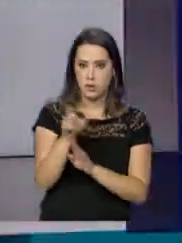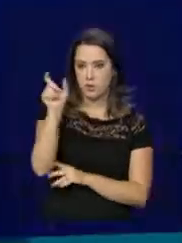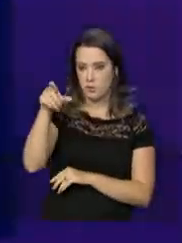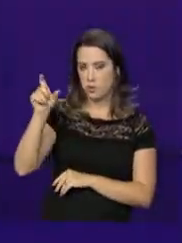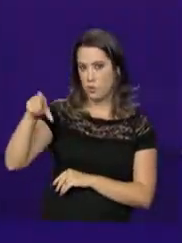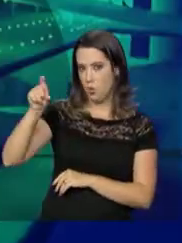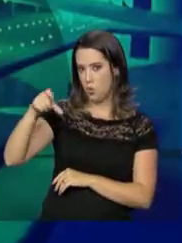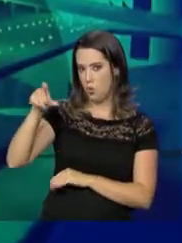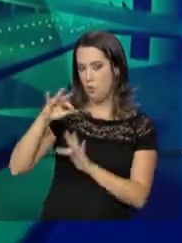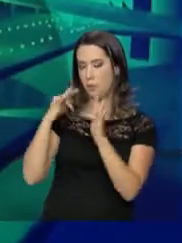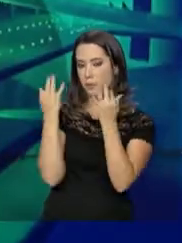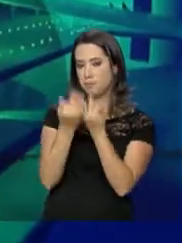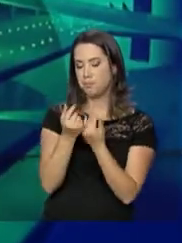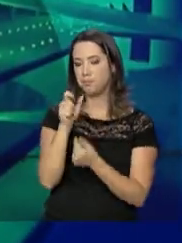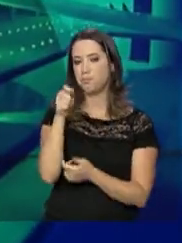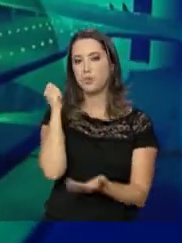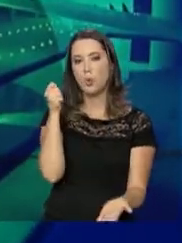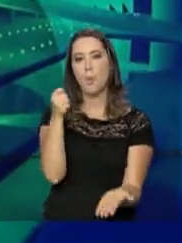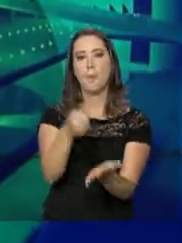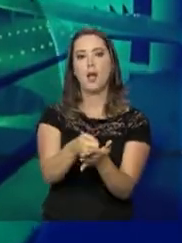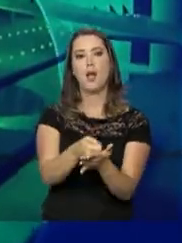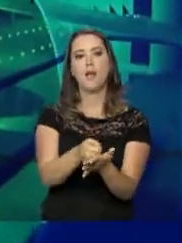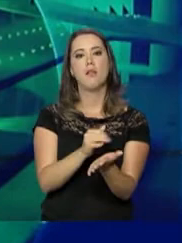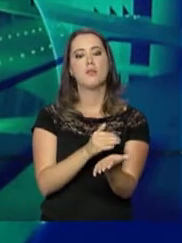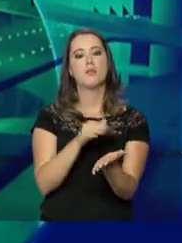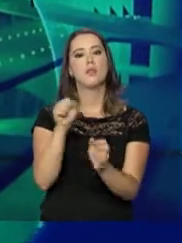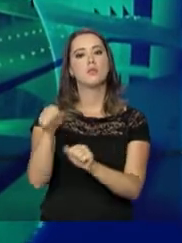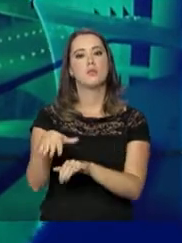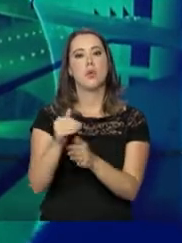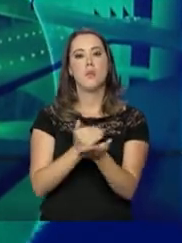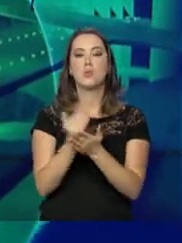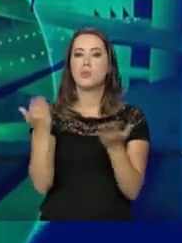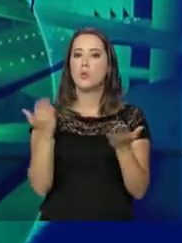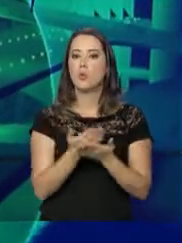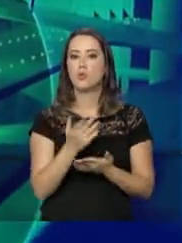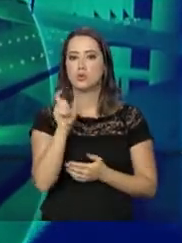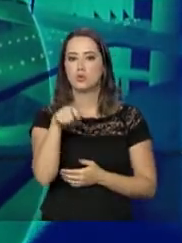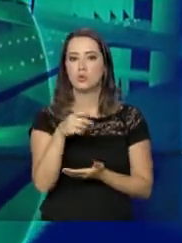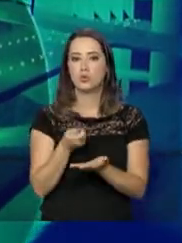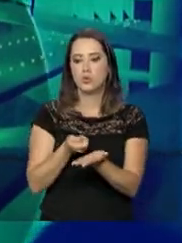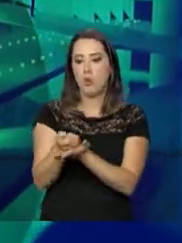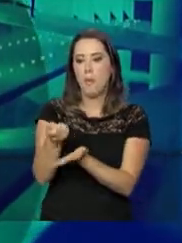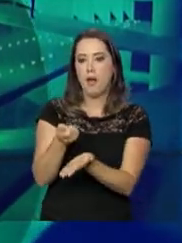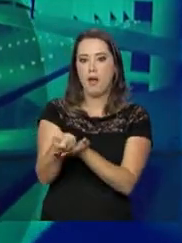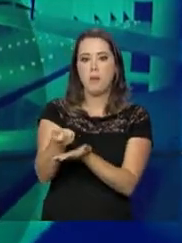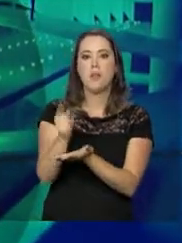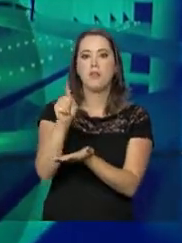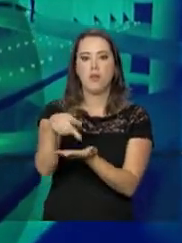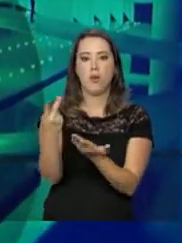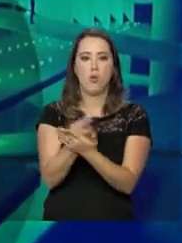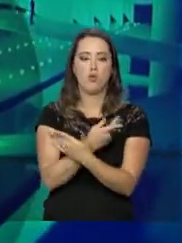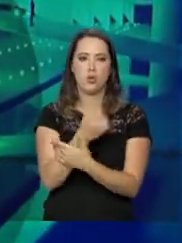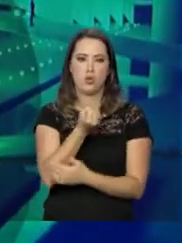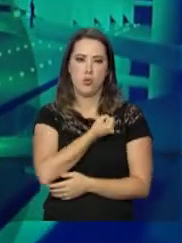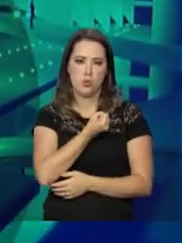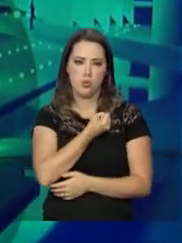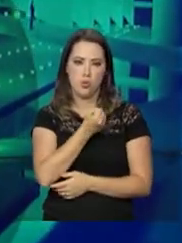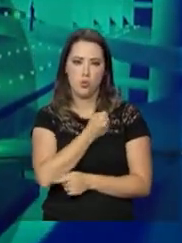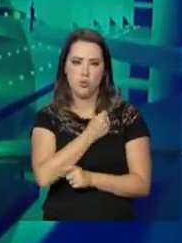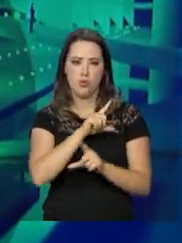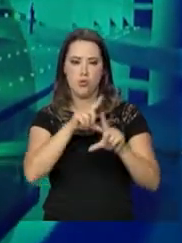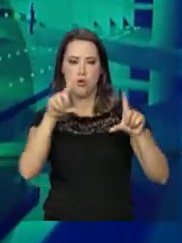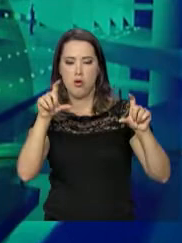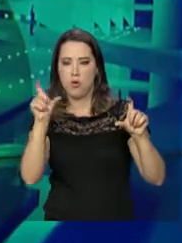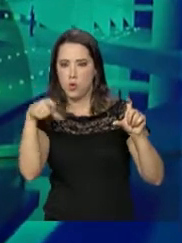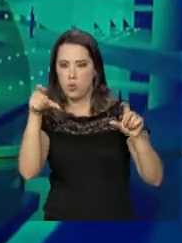recebe o Bolsa Família. O pagamento dos benefícios de setembro começou hoje. O repasse é realizado de acordo com o número de inscrição